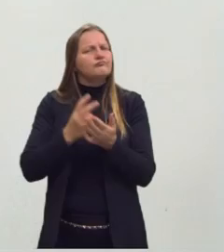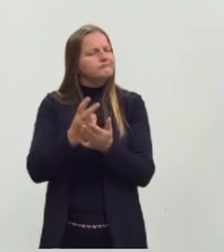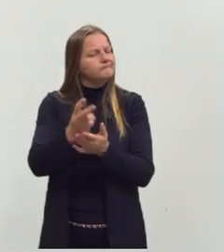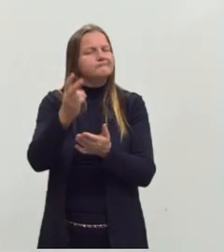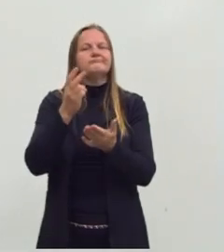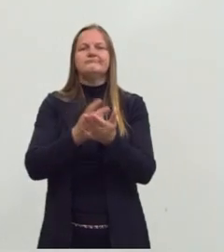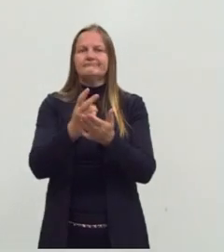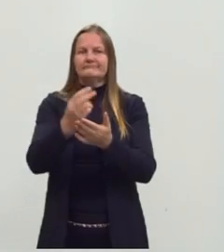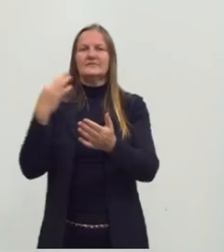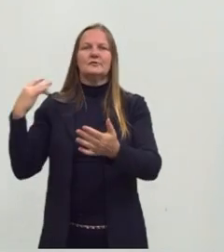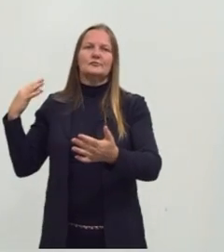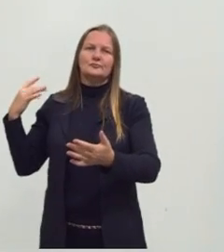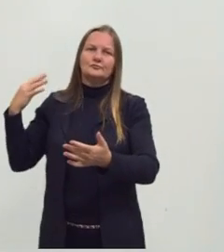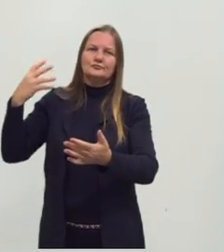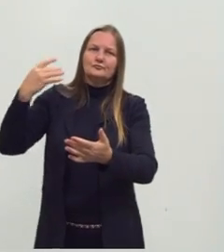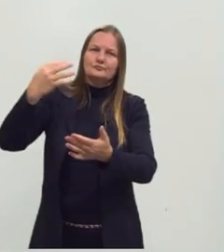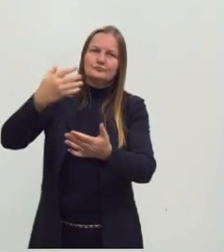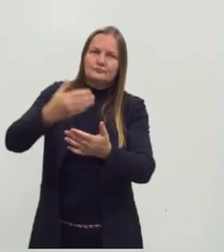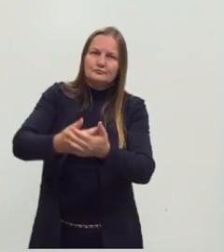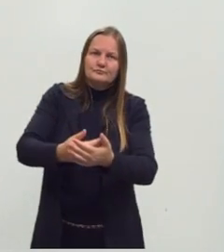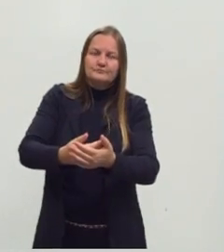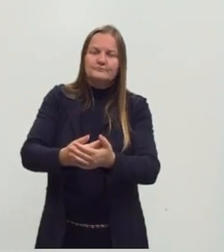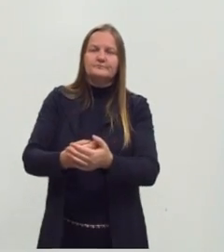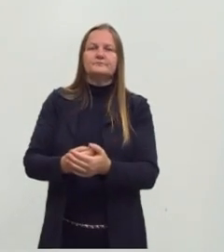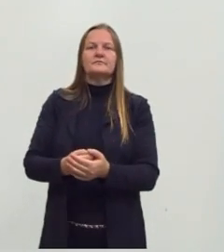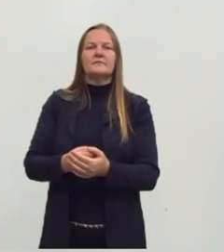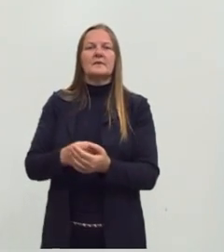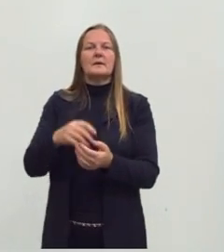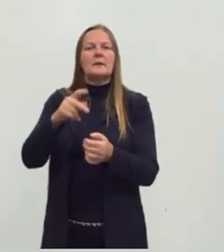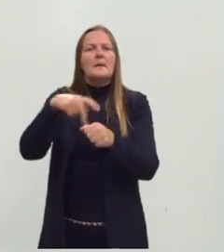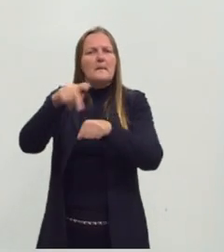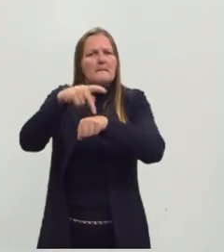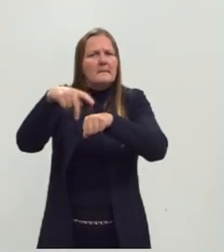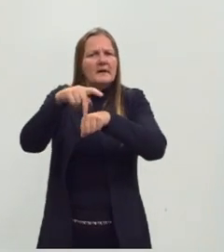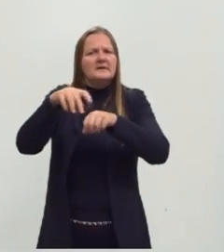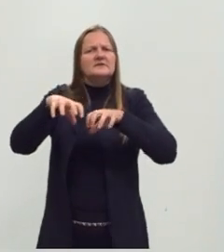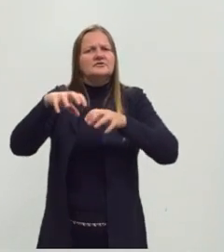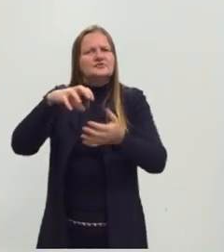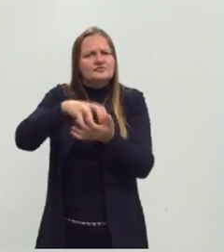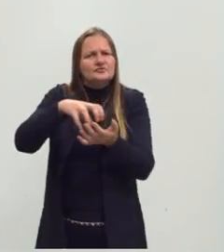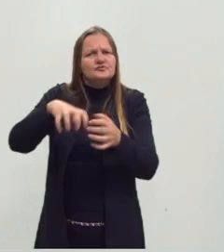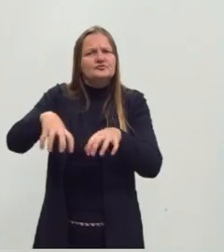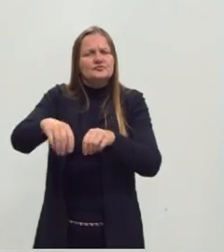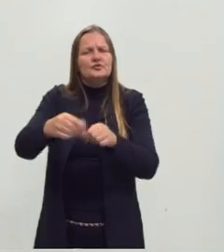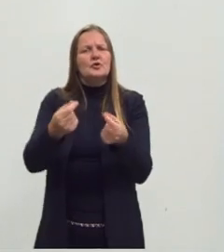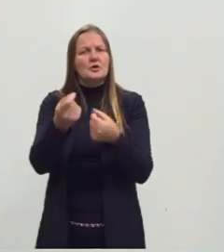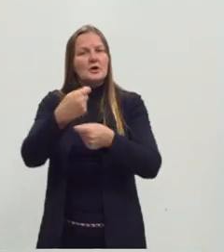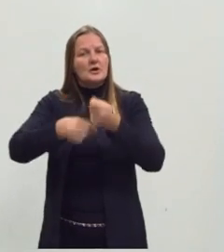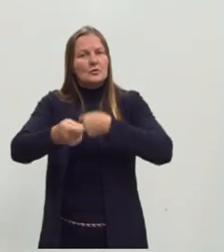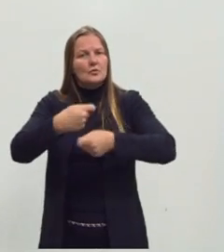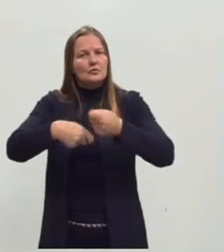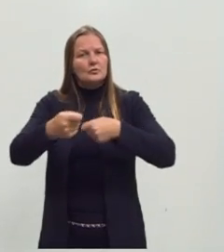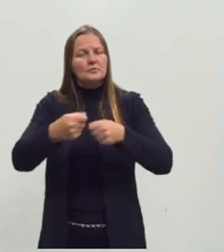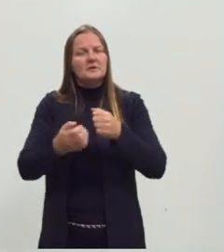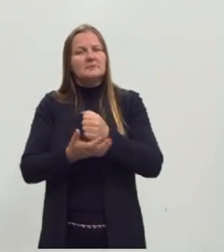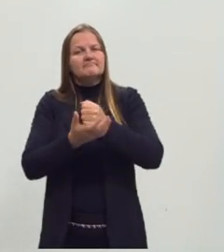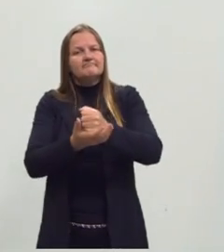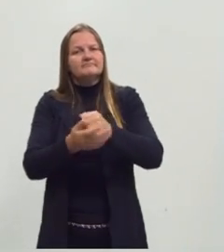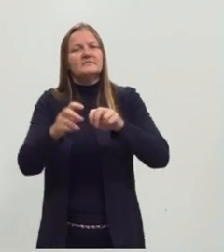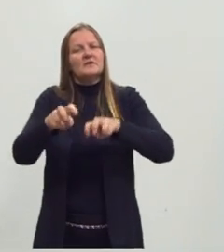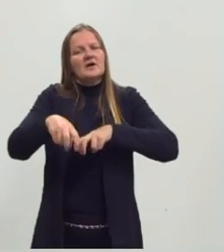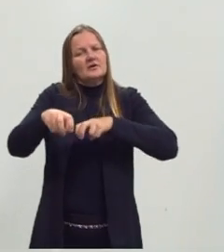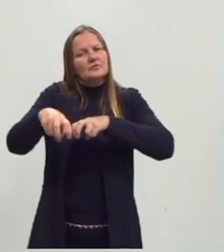de certa forma, até hoje, esses países que foram colonizados, seguem tendo uma economia mais baseada na